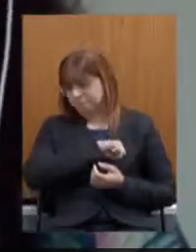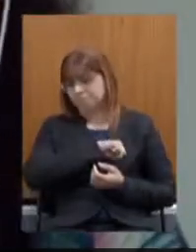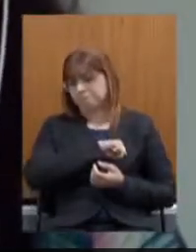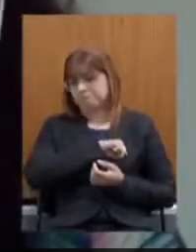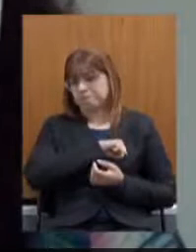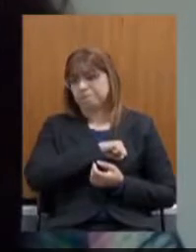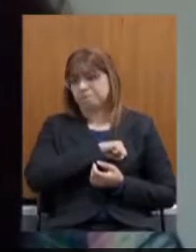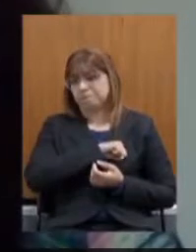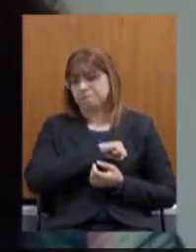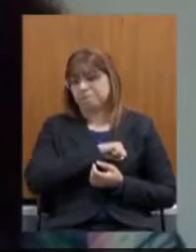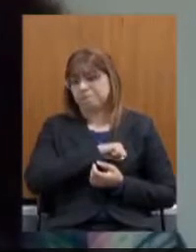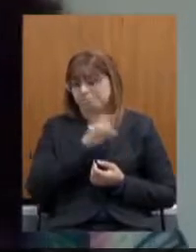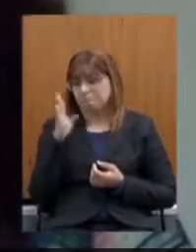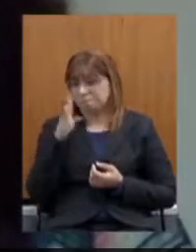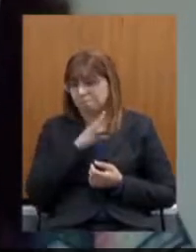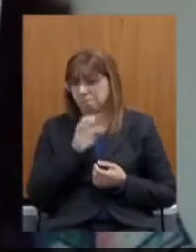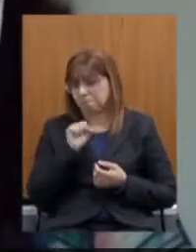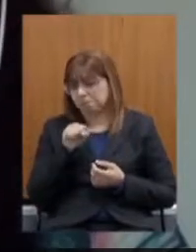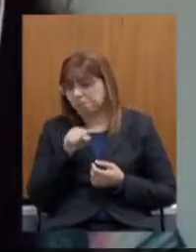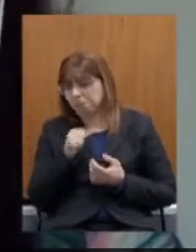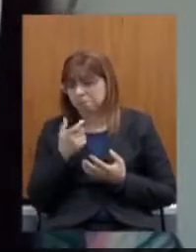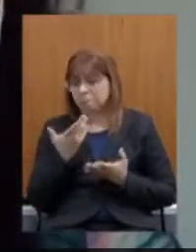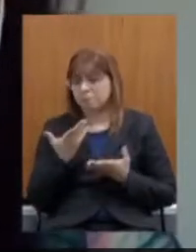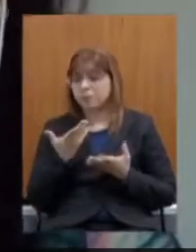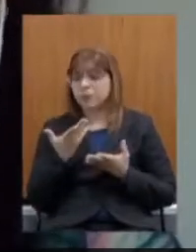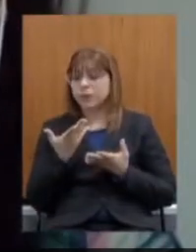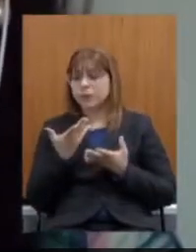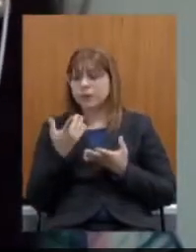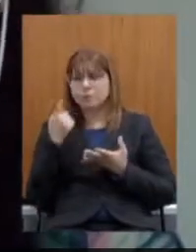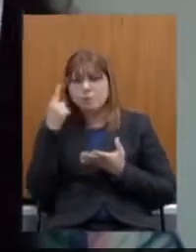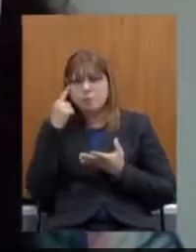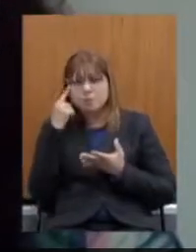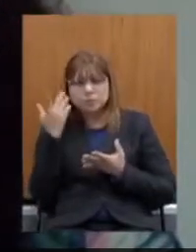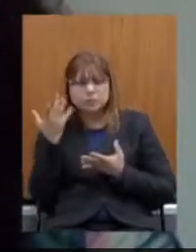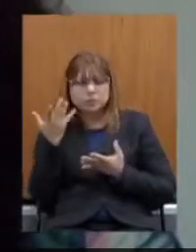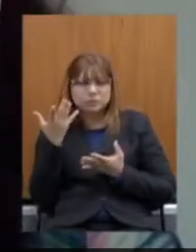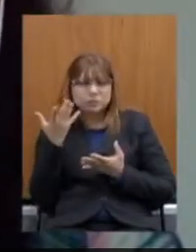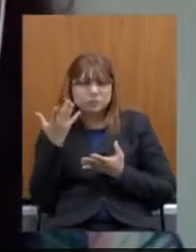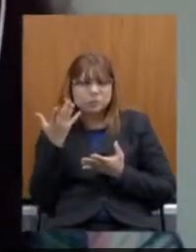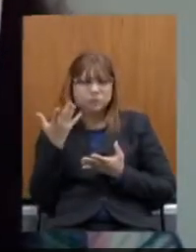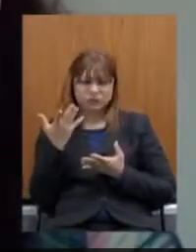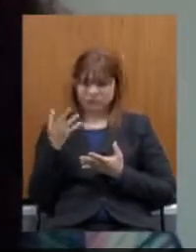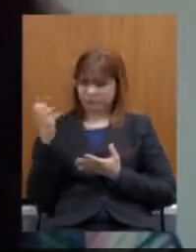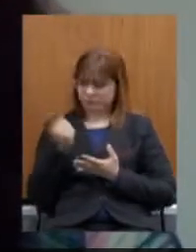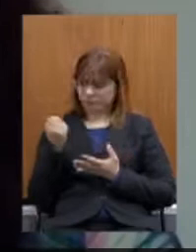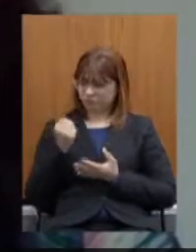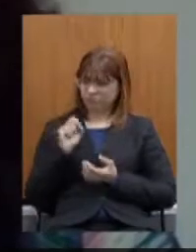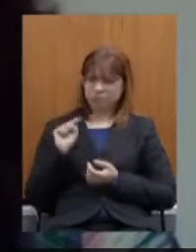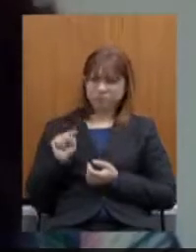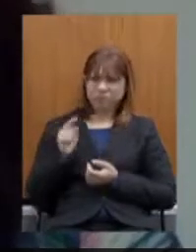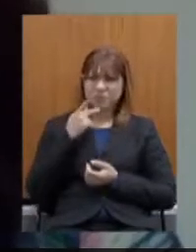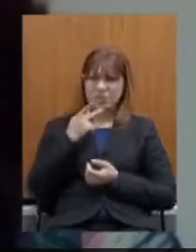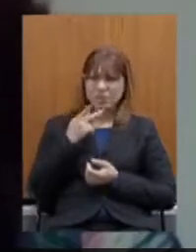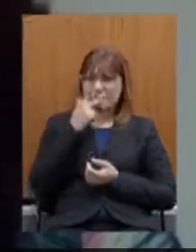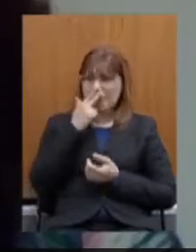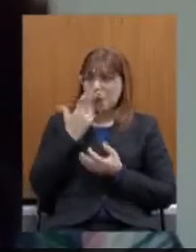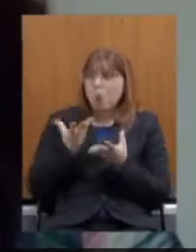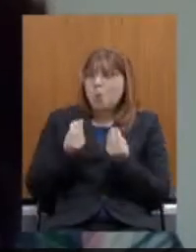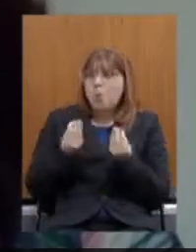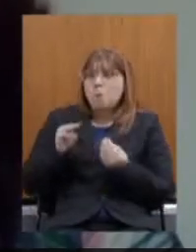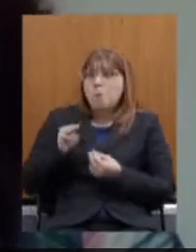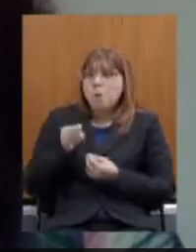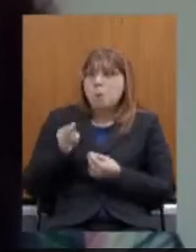beiram a crueldade, quando se trata de pensionistas, parece que estamos falando de milhões de